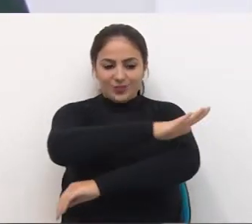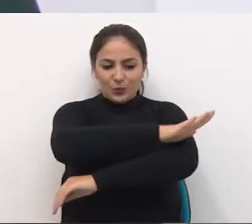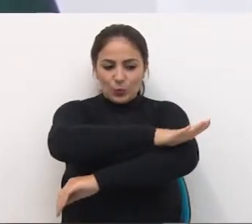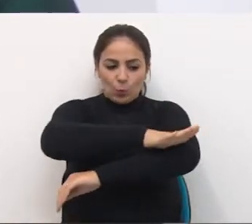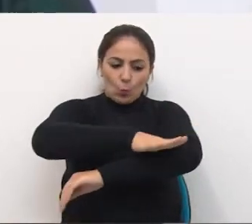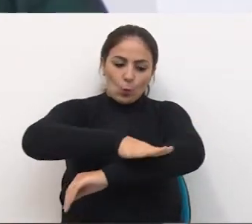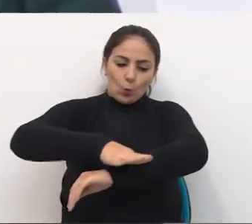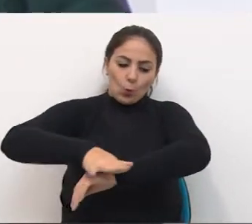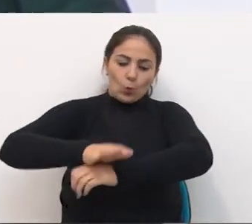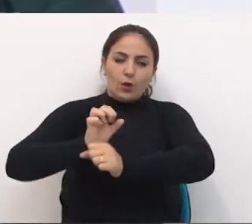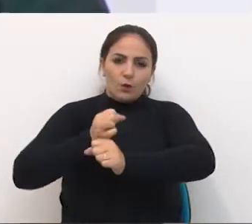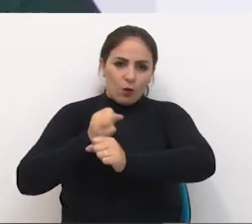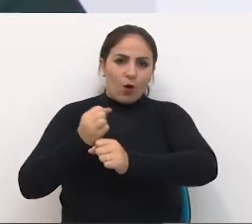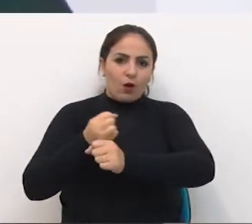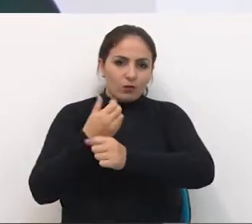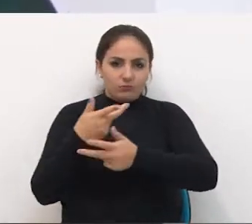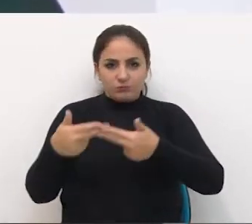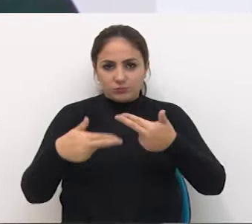funcionava